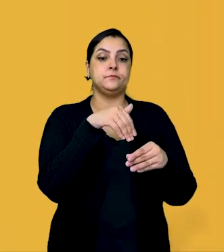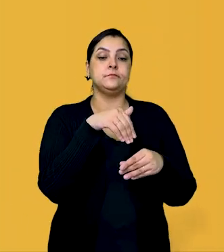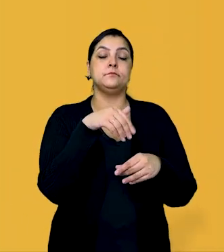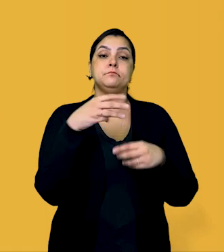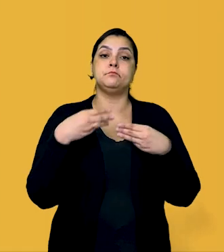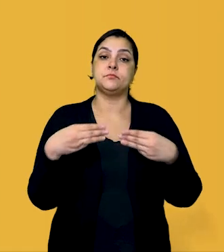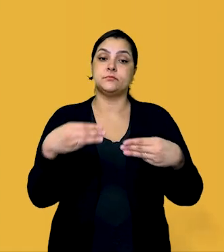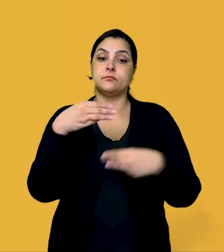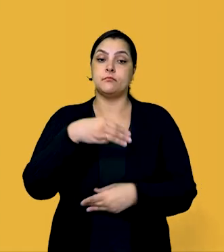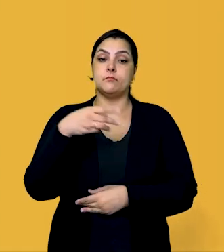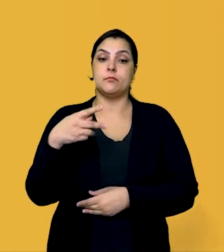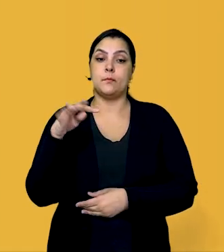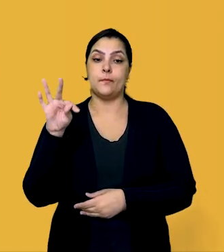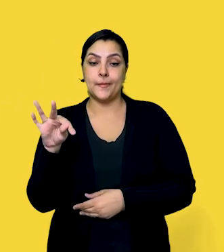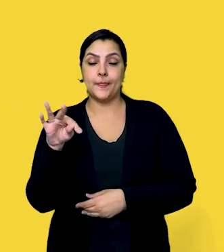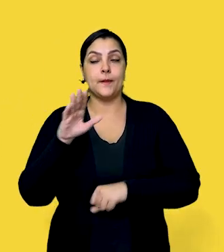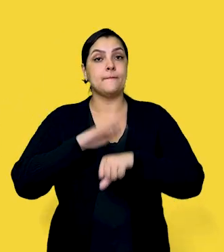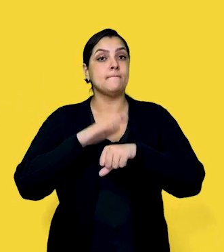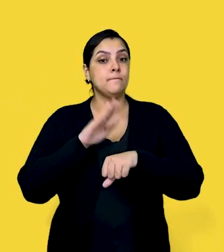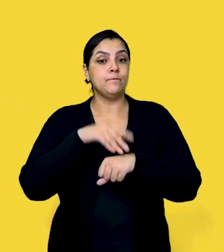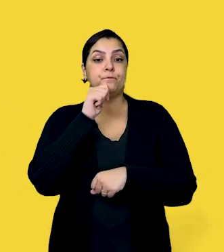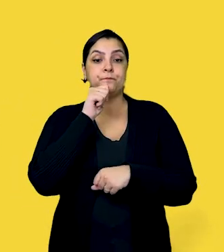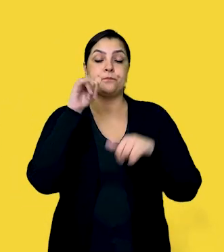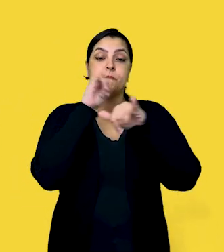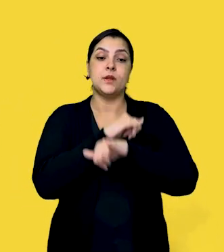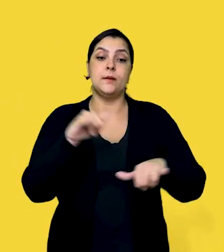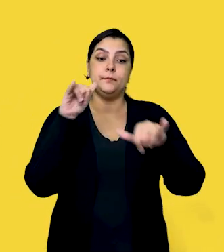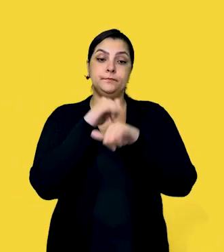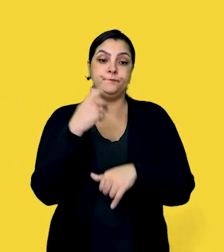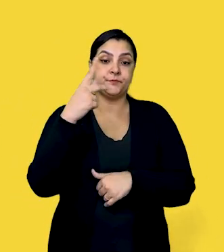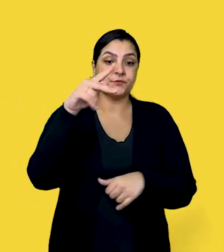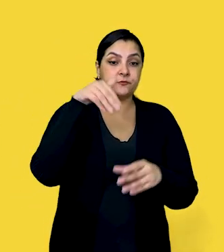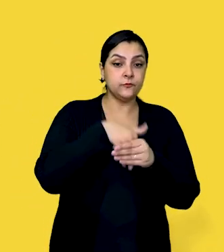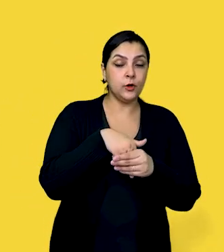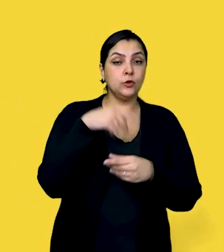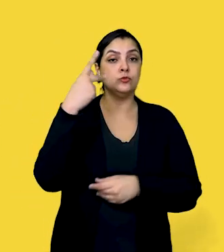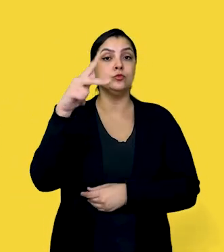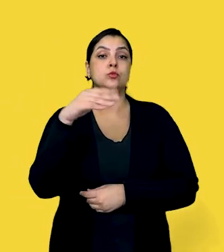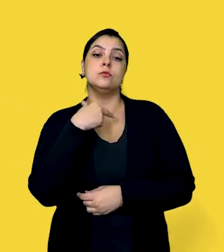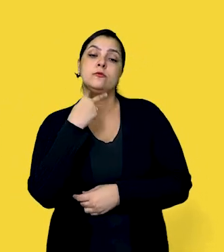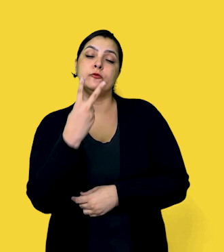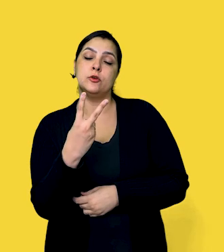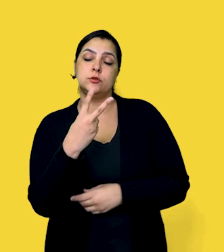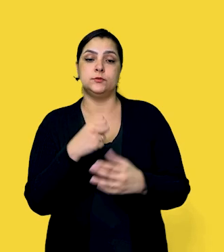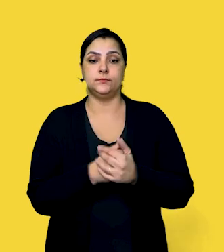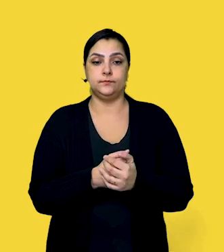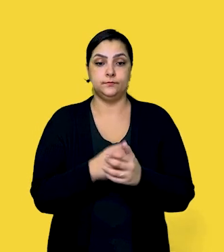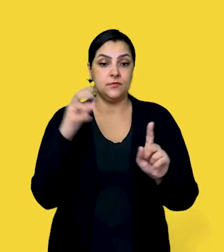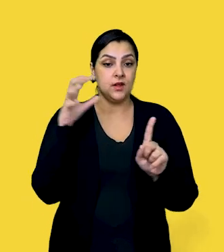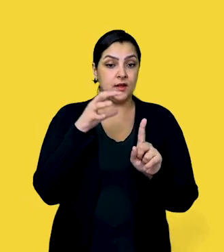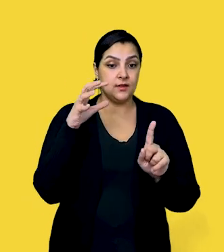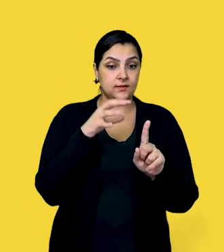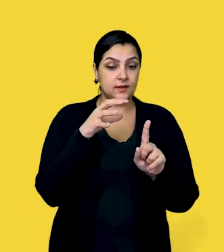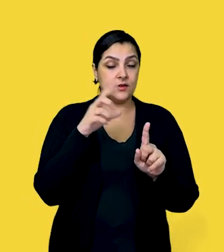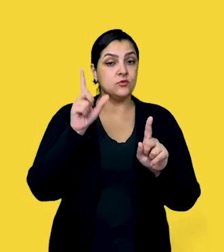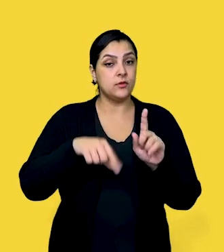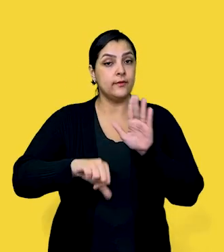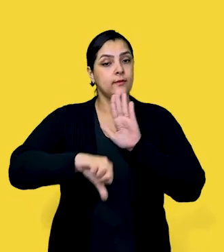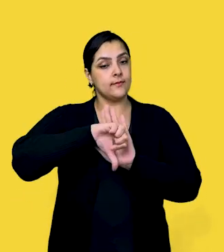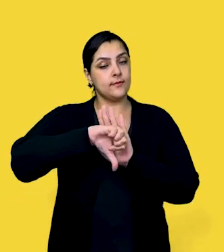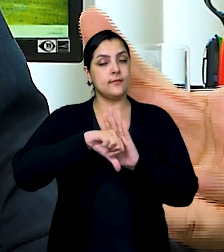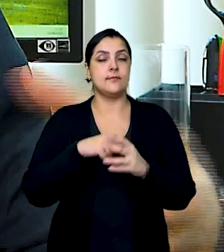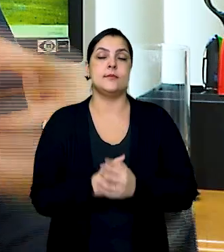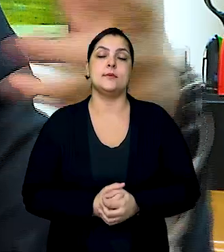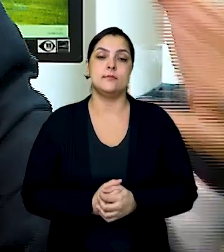os Ministérios Públicos do Trabalho e Eleitoral, realizam ainda a campanha Seu Voto, Sua Voz. Assédio Eleitoral no trabalho